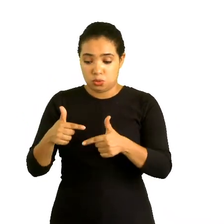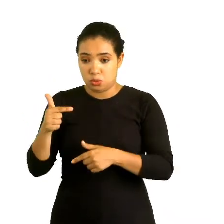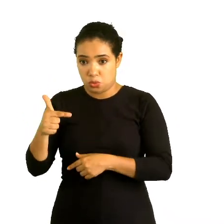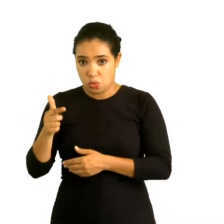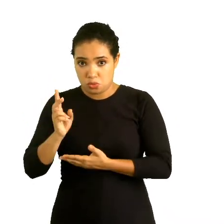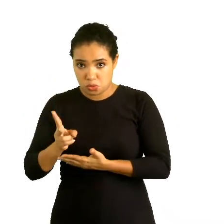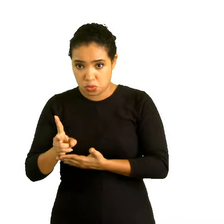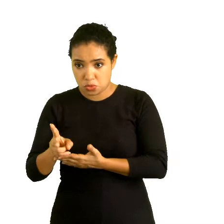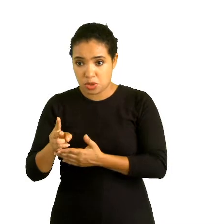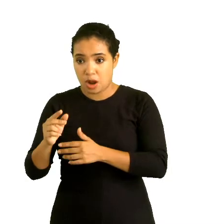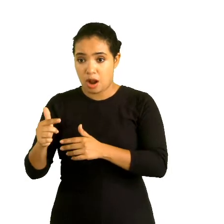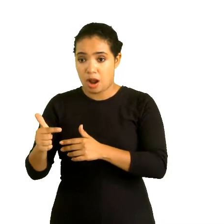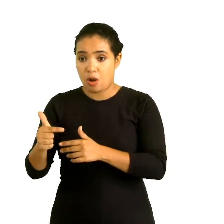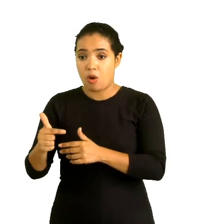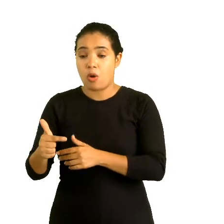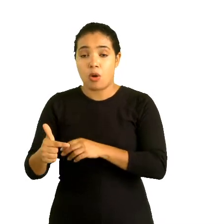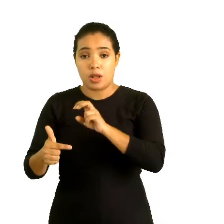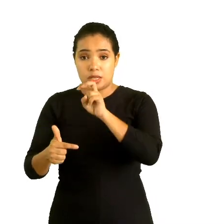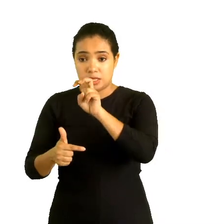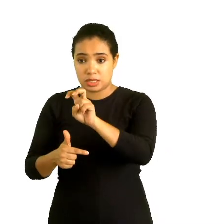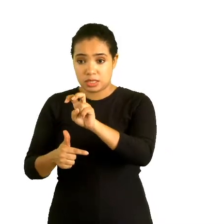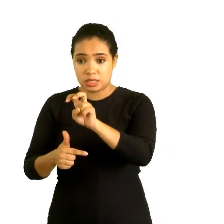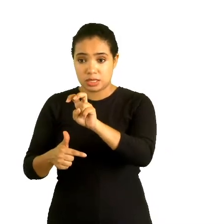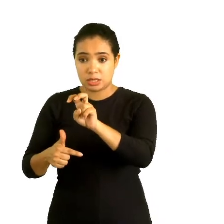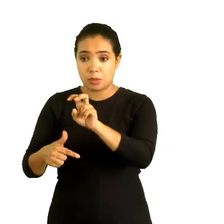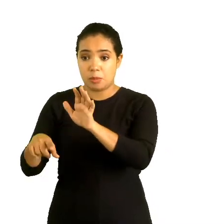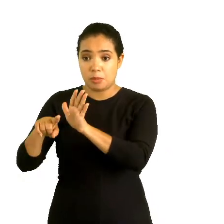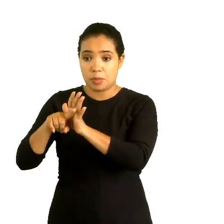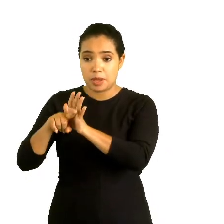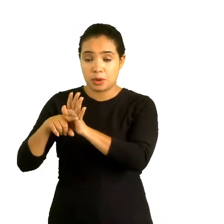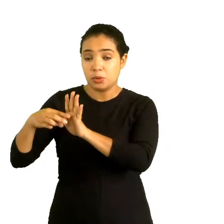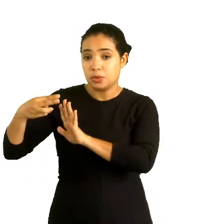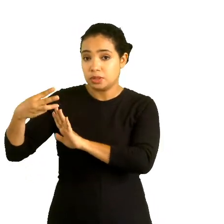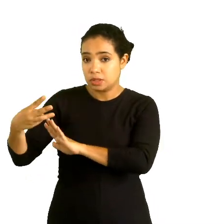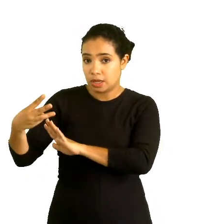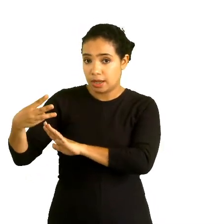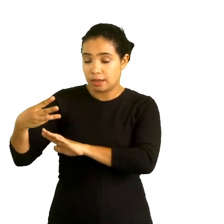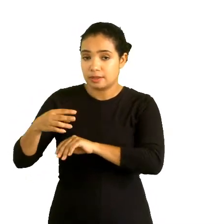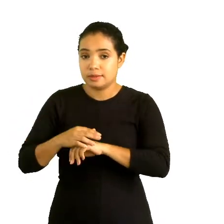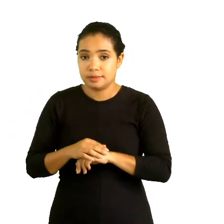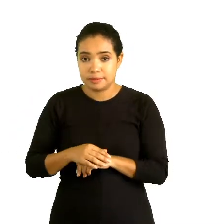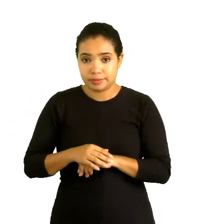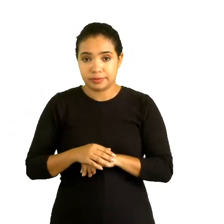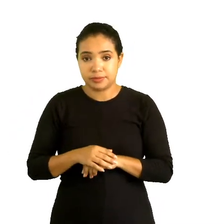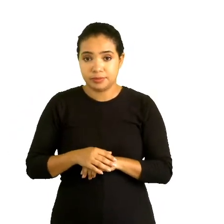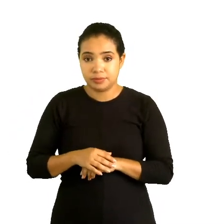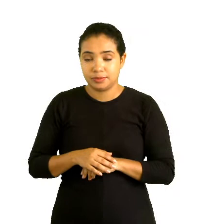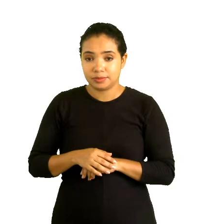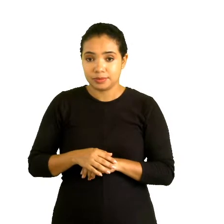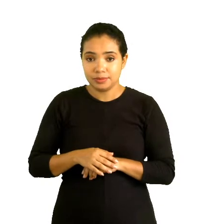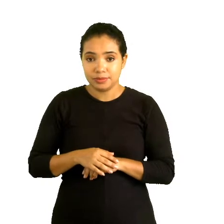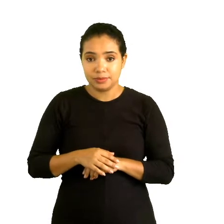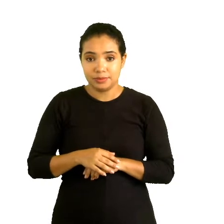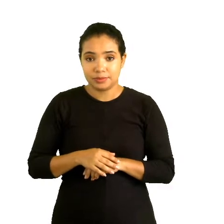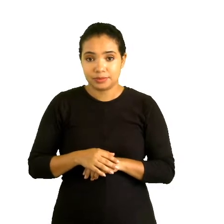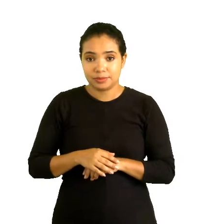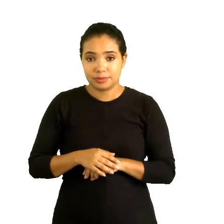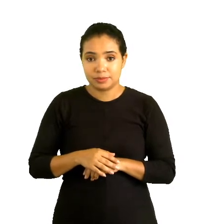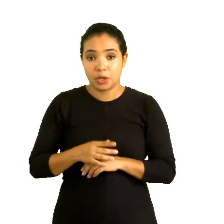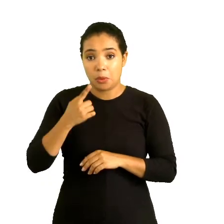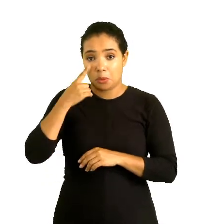e subtrai os expoentes. Ou seja, conserva o dois e eu faço cinco menos três.